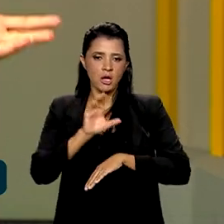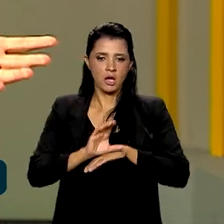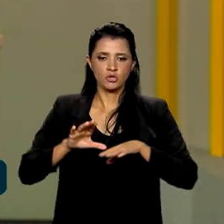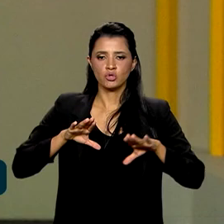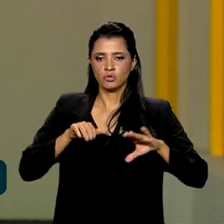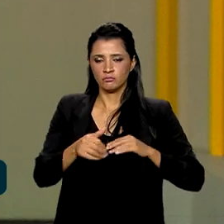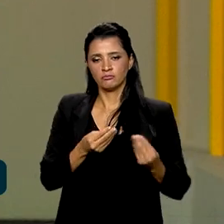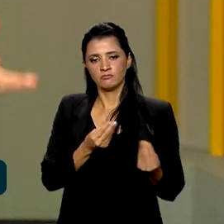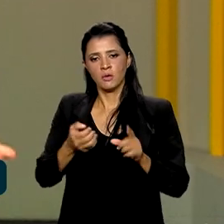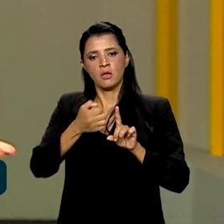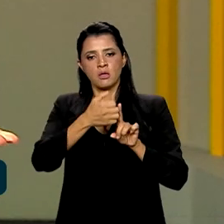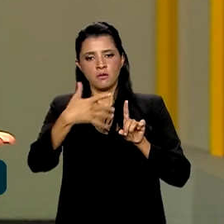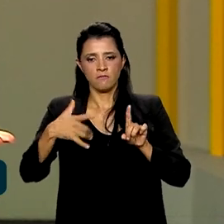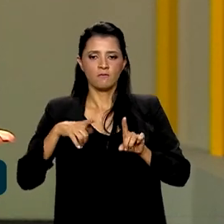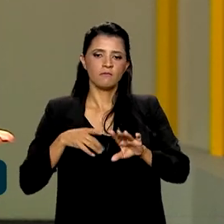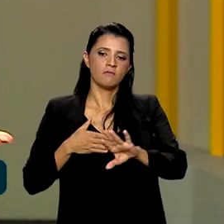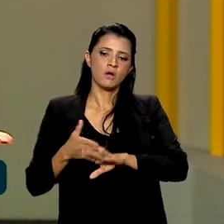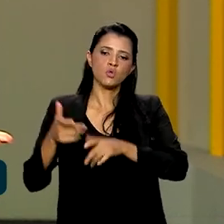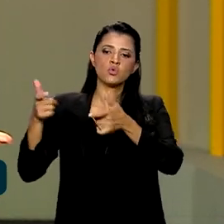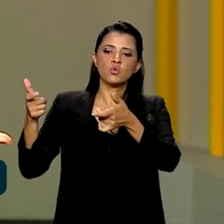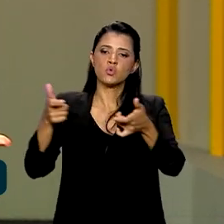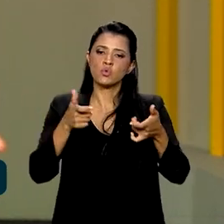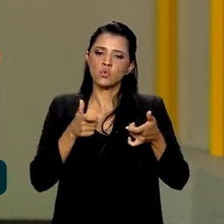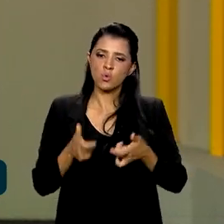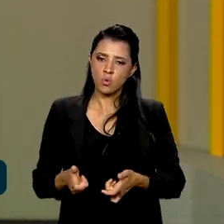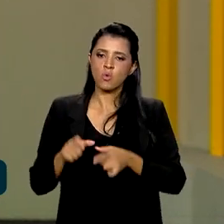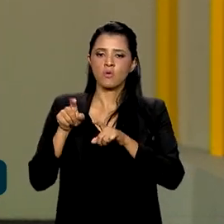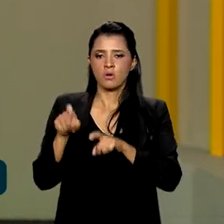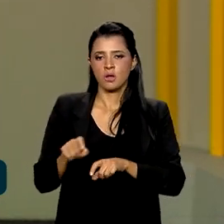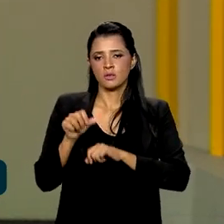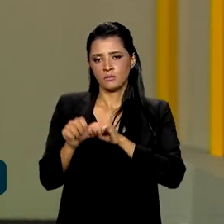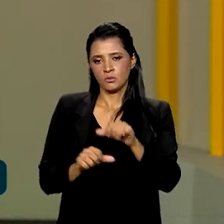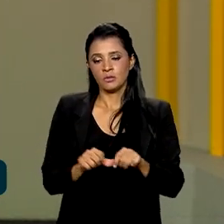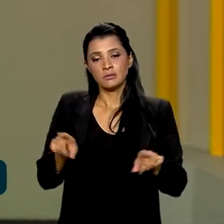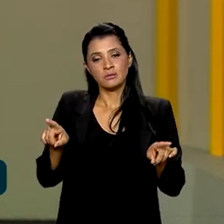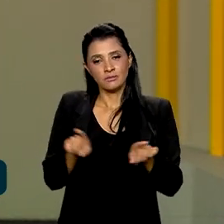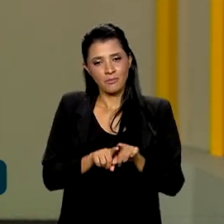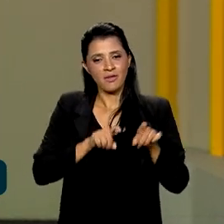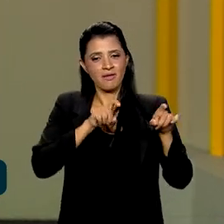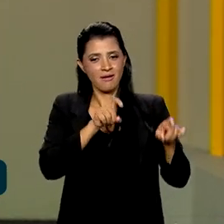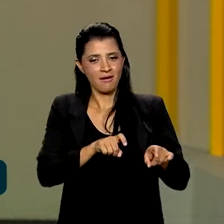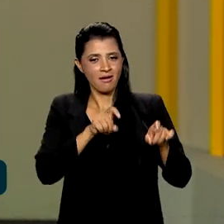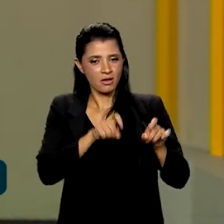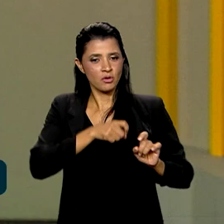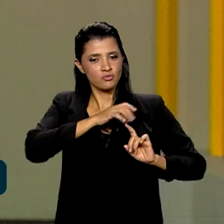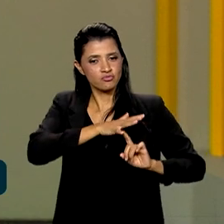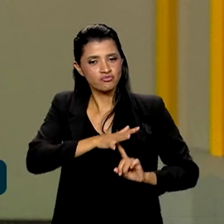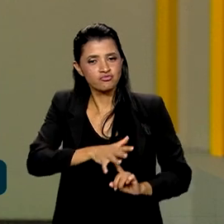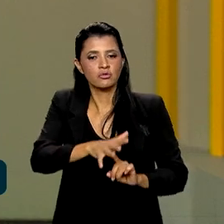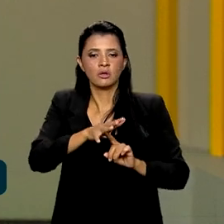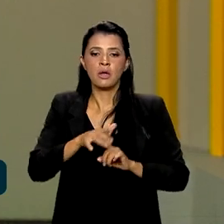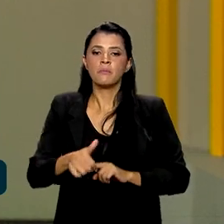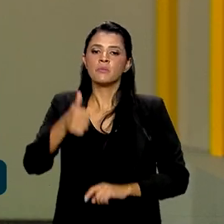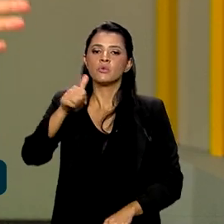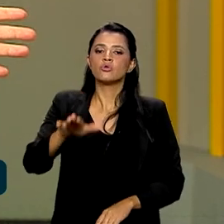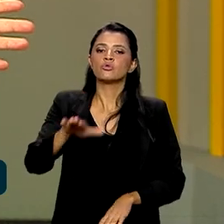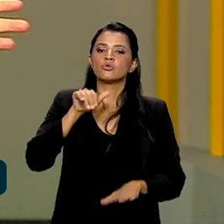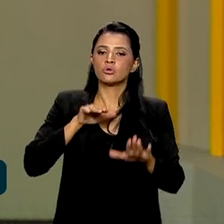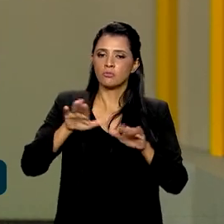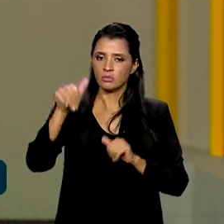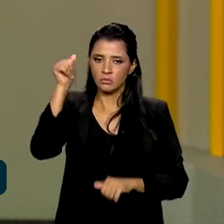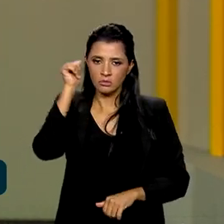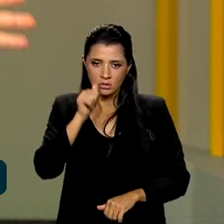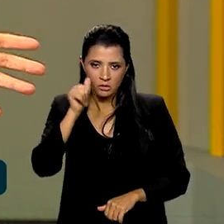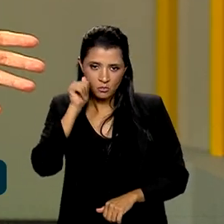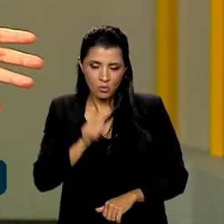com extensionistas nas propriedades dos assentamentos da reforma agrária. E na questão da agroecologia, nós fizemos primeiro uma chamada de ANATER para mulheres,